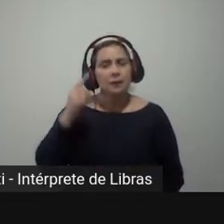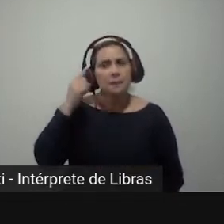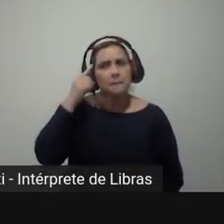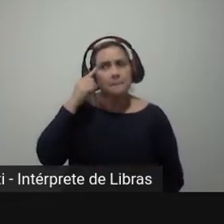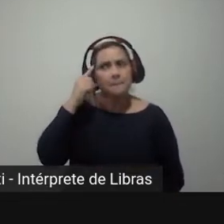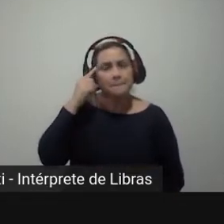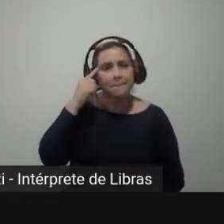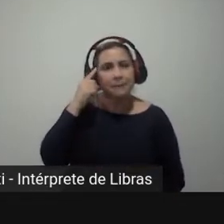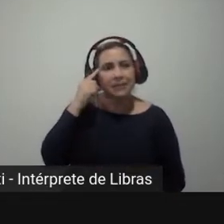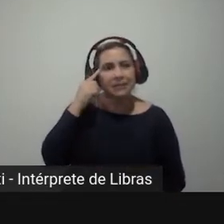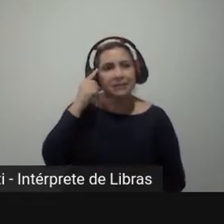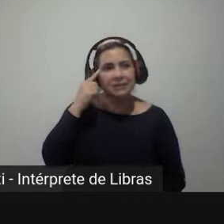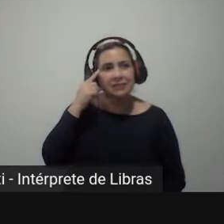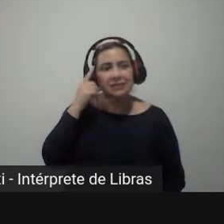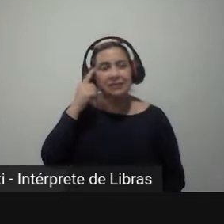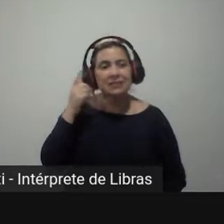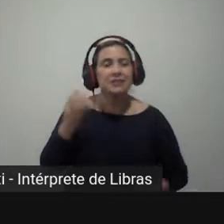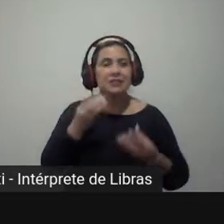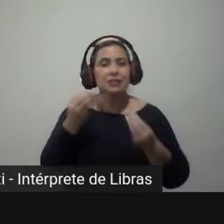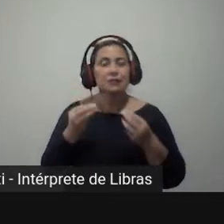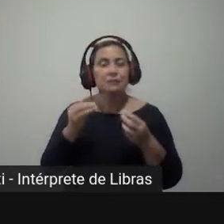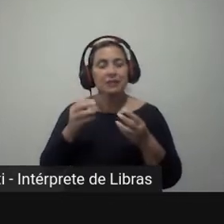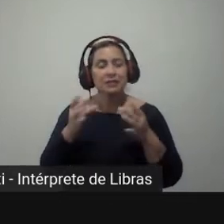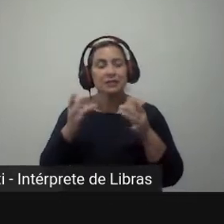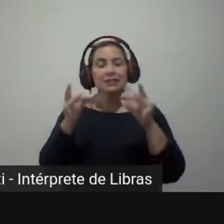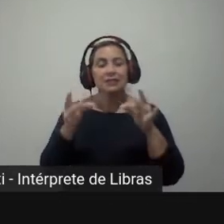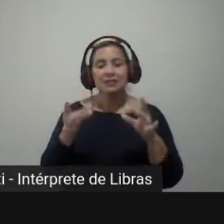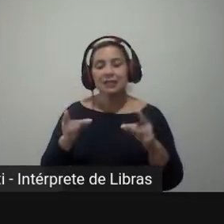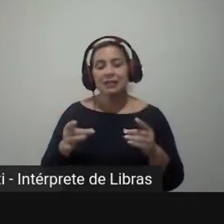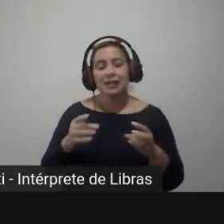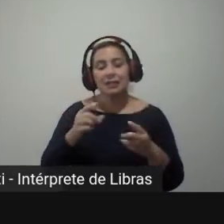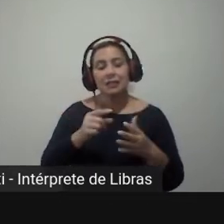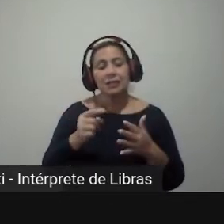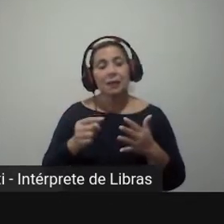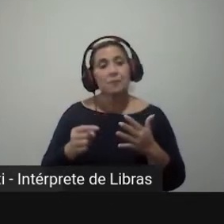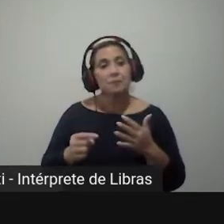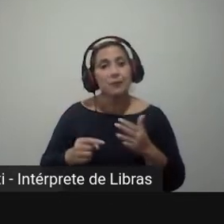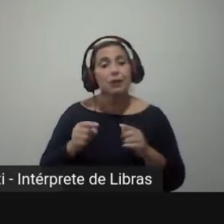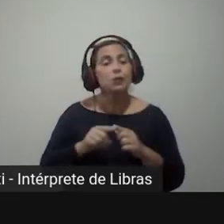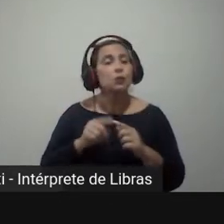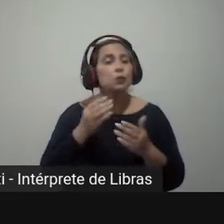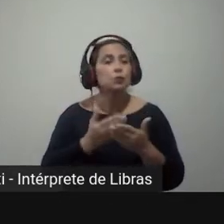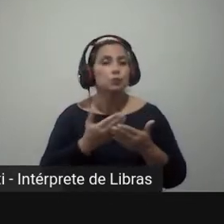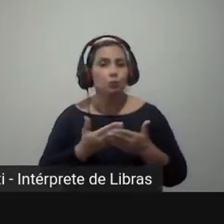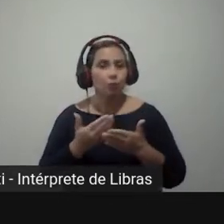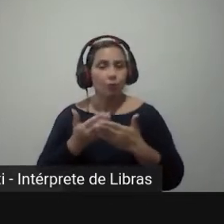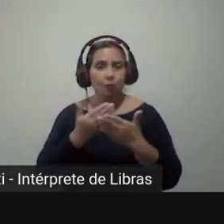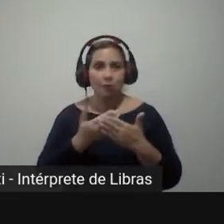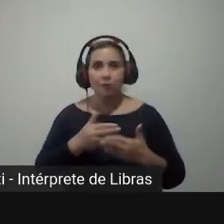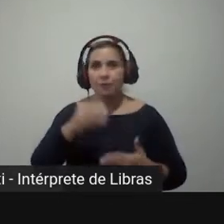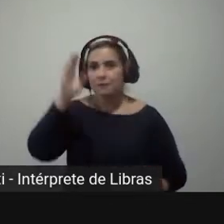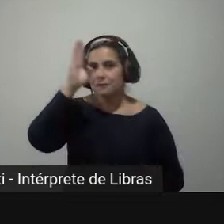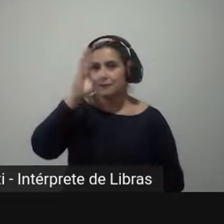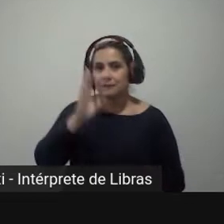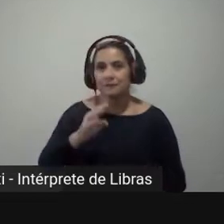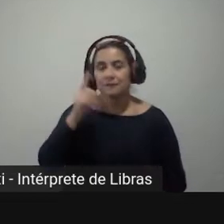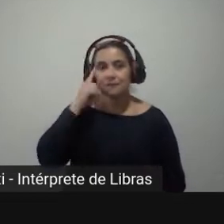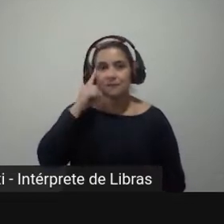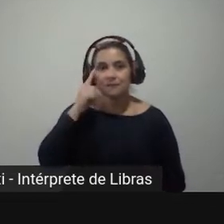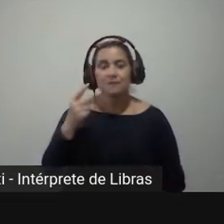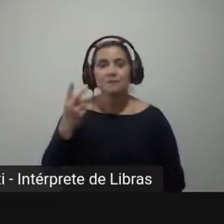Considerando essas especificidades, a boa parte dos estudos brasileiros se preocuparam com dois aspectos, que são